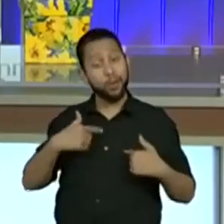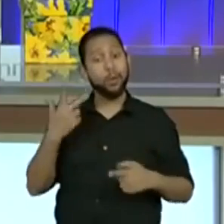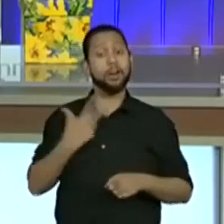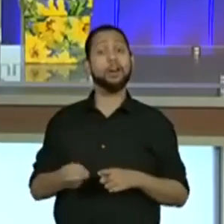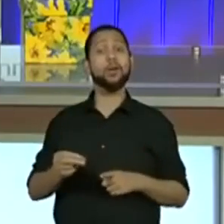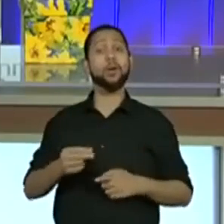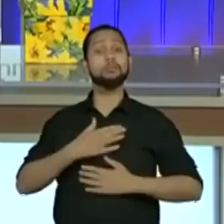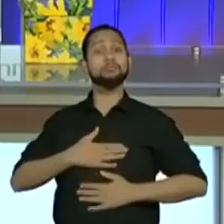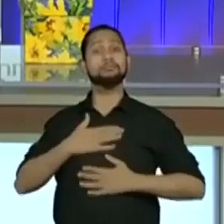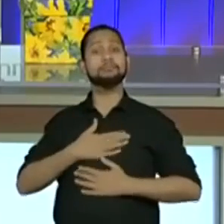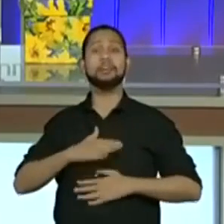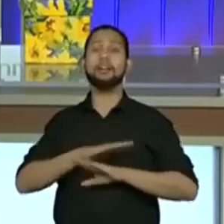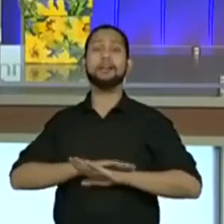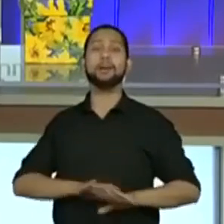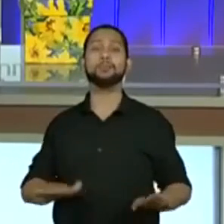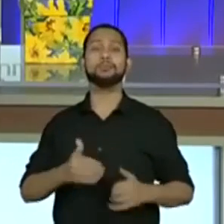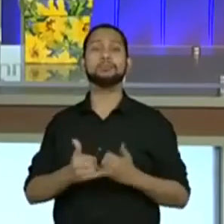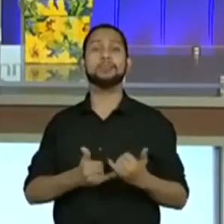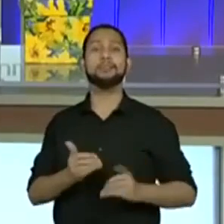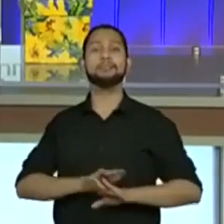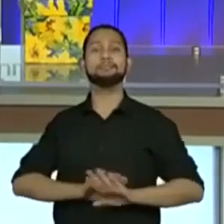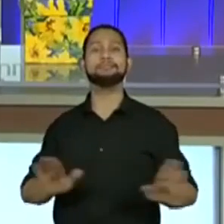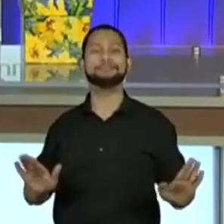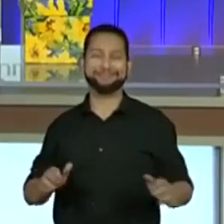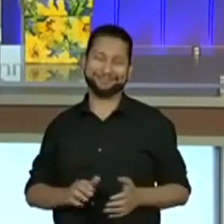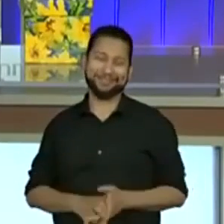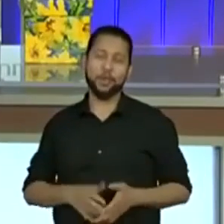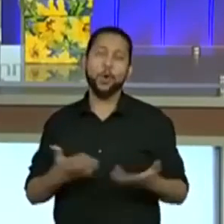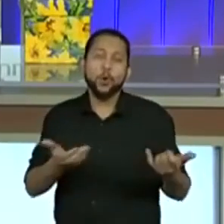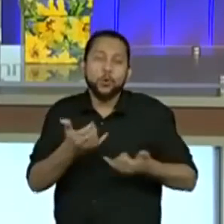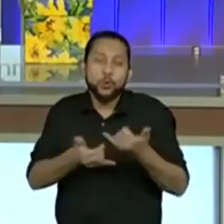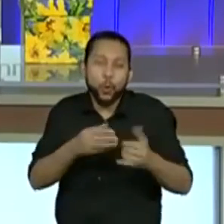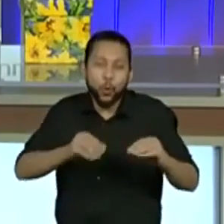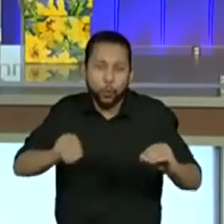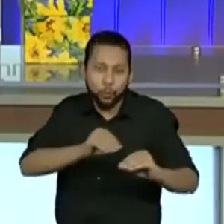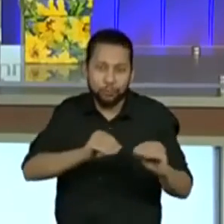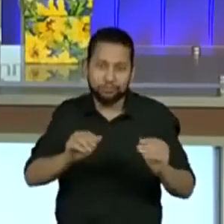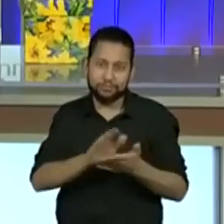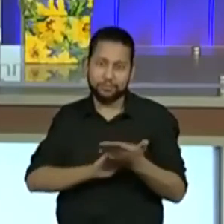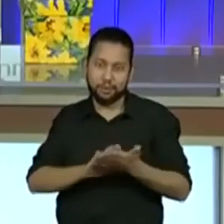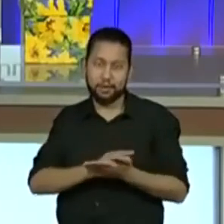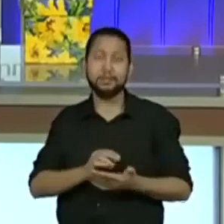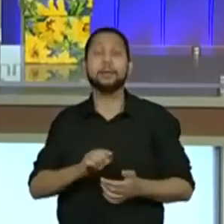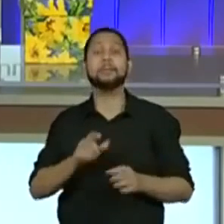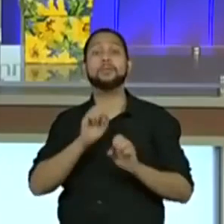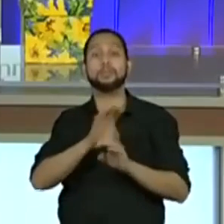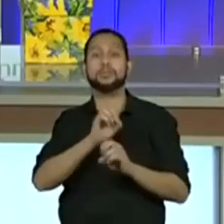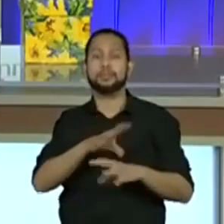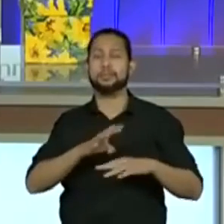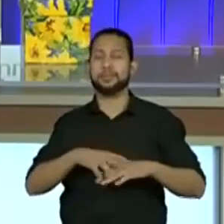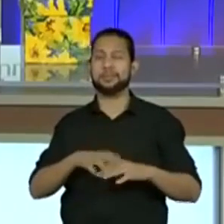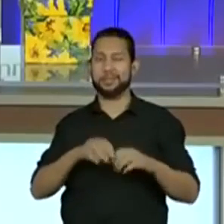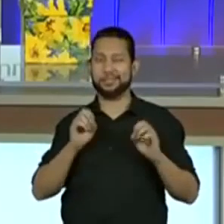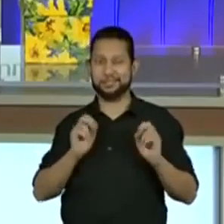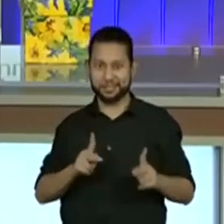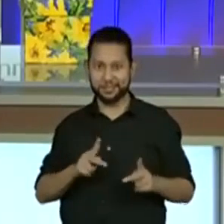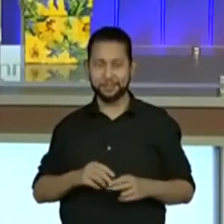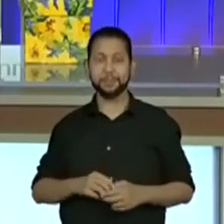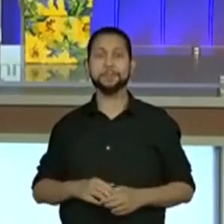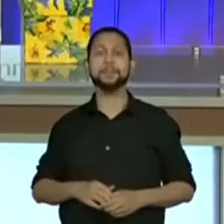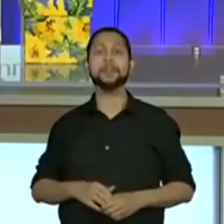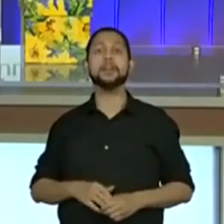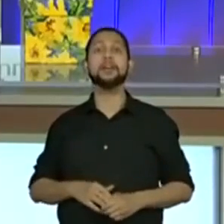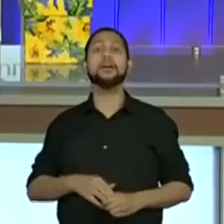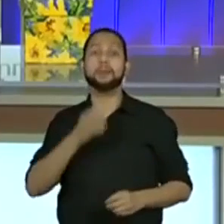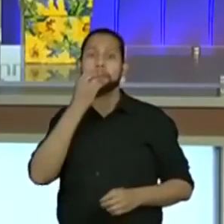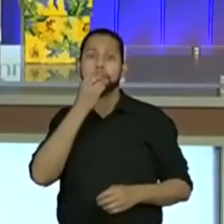invencibilidade, certo? Então hoje não tem jogo, mas tem muita aula de matemática para vocês. Certo, galerinha?